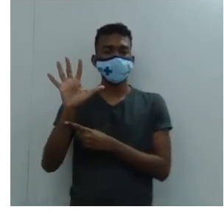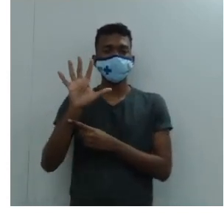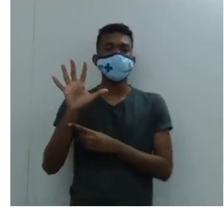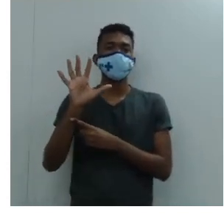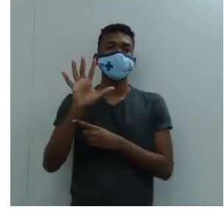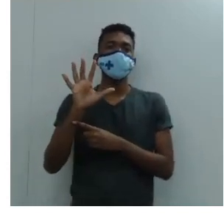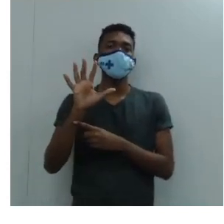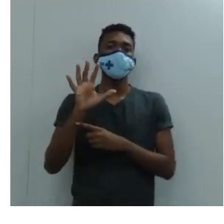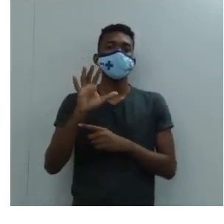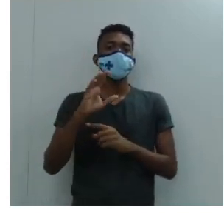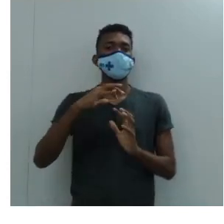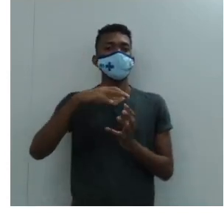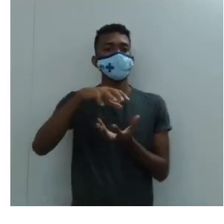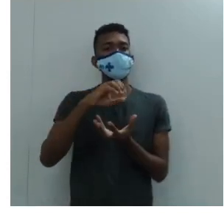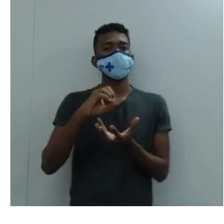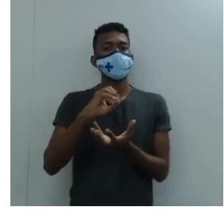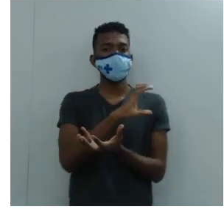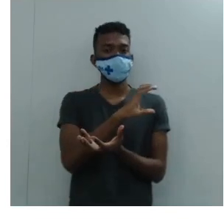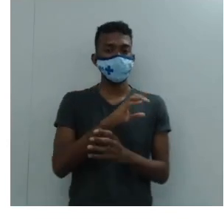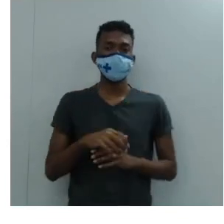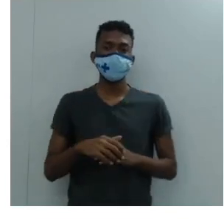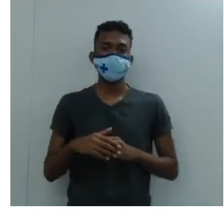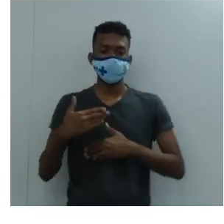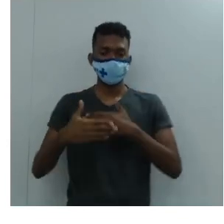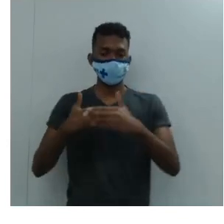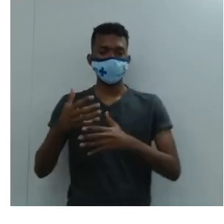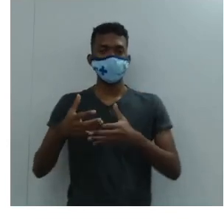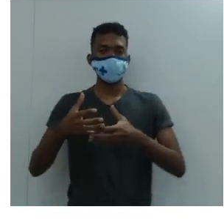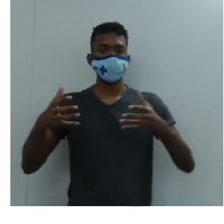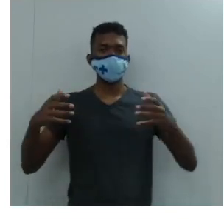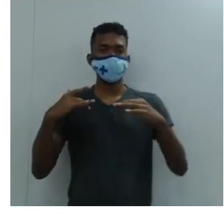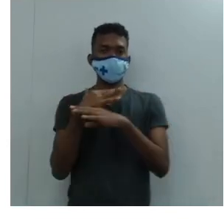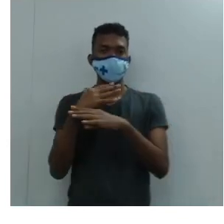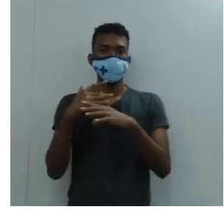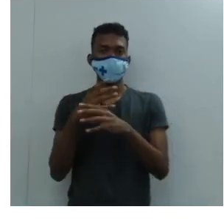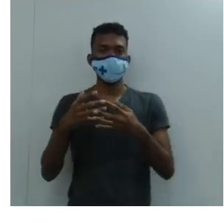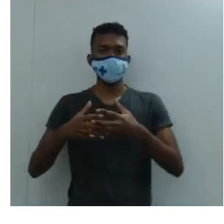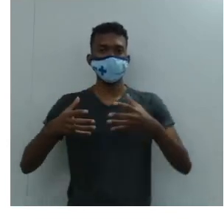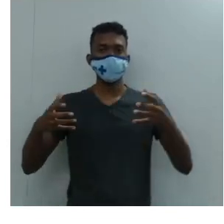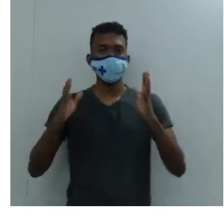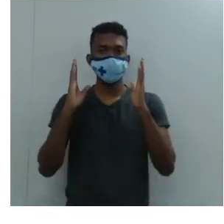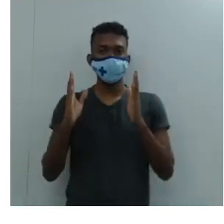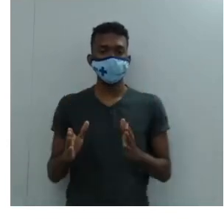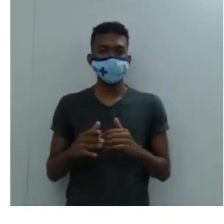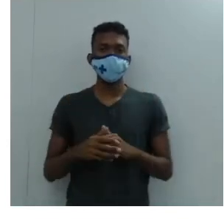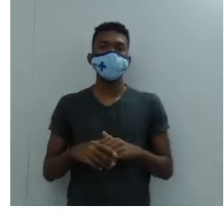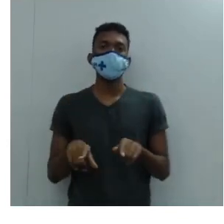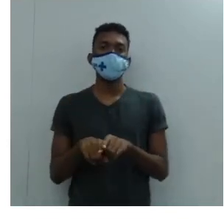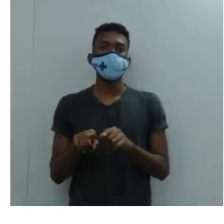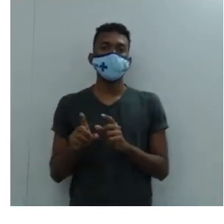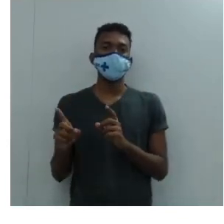primeiro, crescimento das cidades. Isso. Expansão comercial,